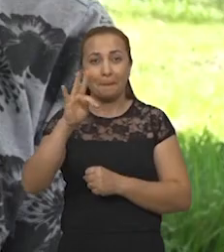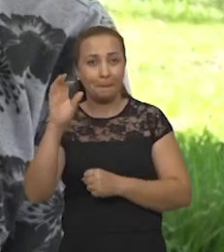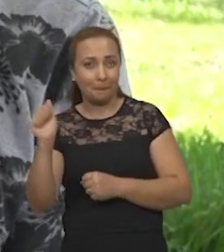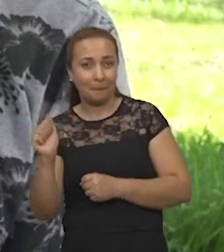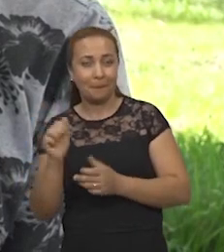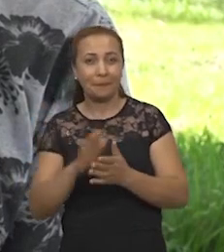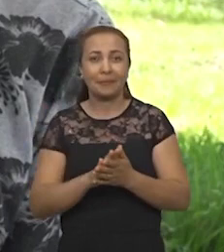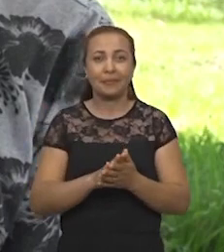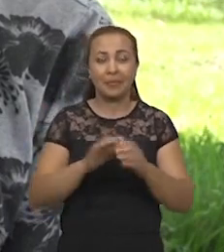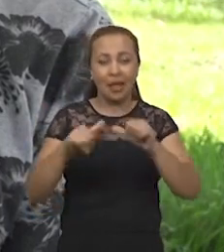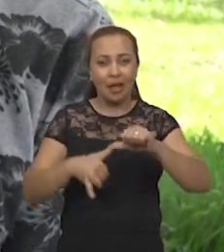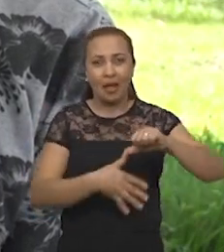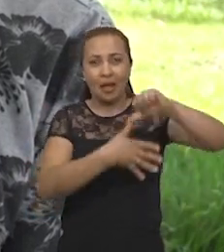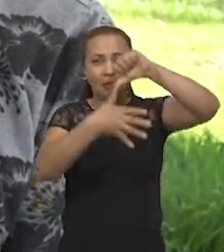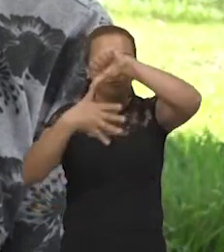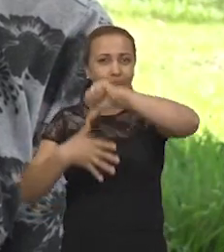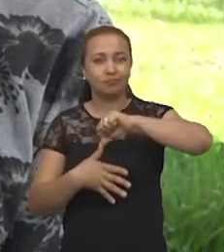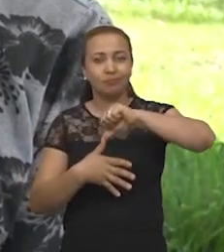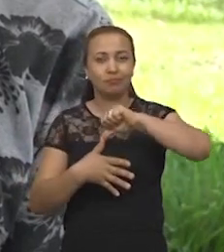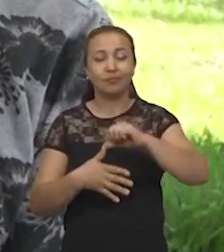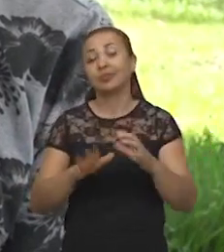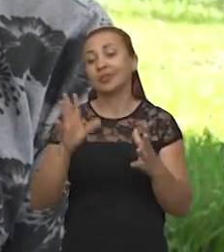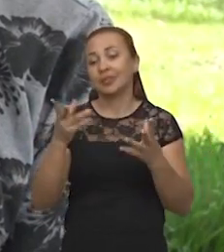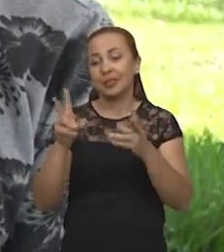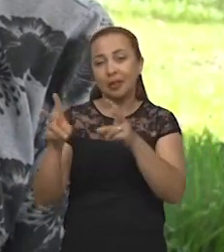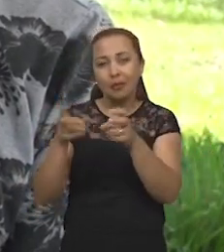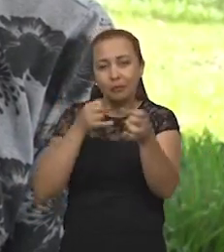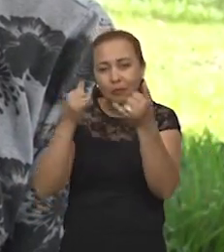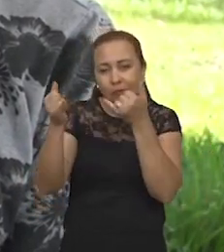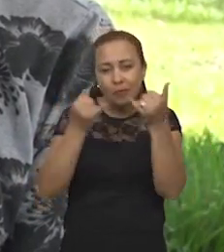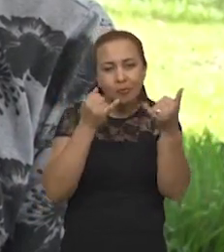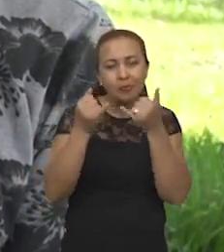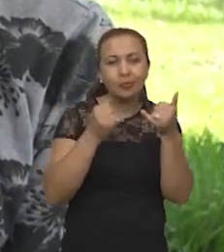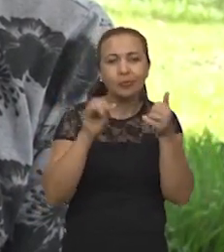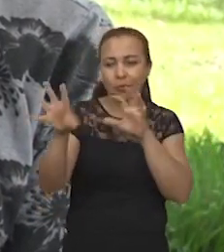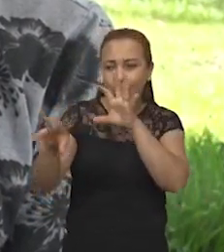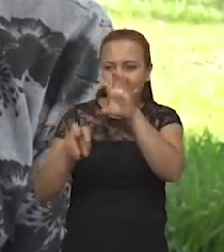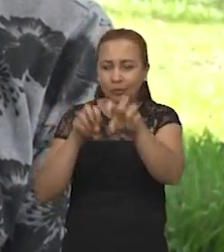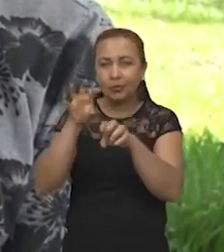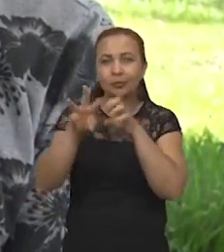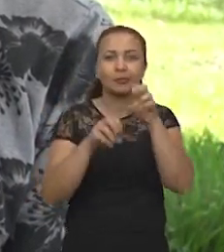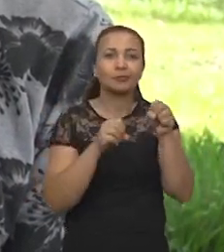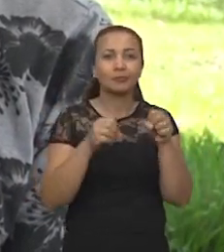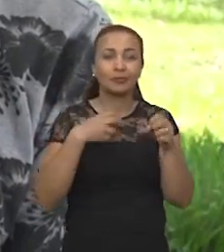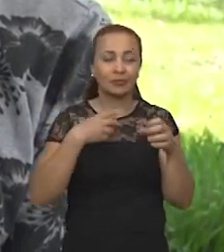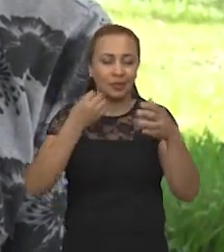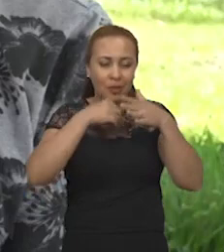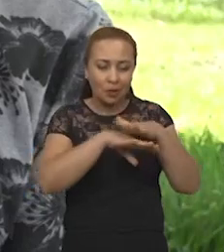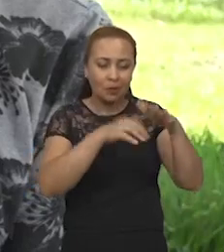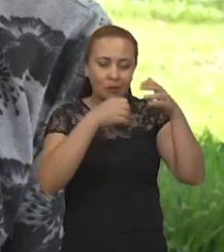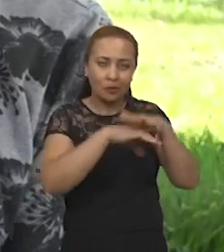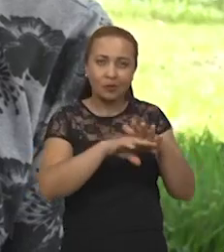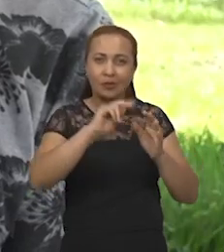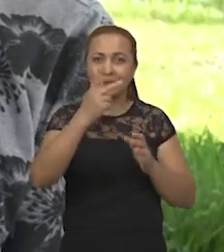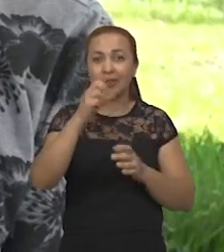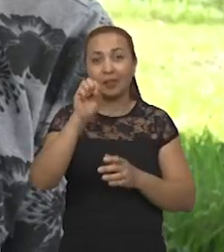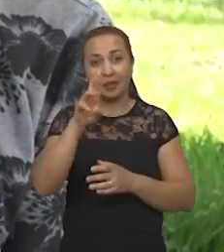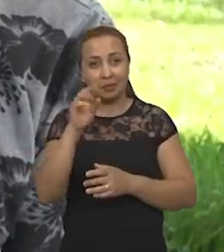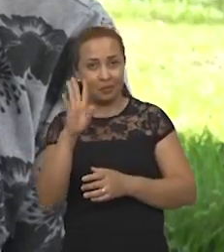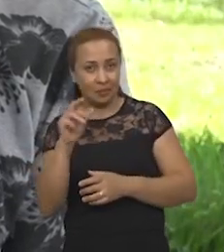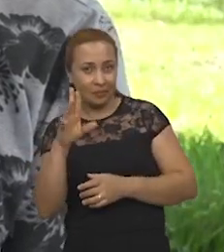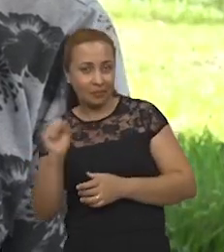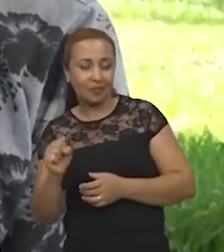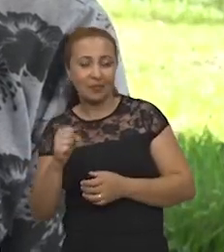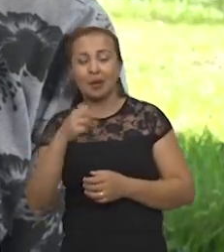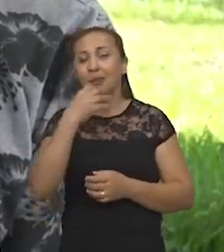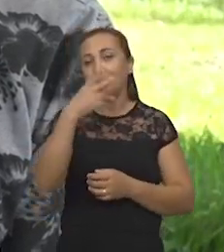cruzamento de informações das coletas ou das coleções que estão depositadas no herbário, ele